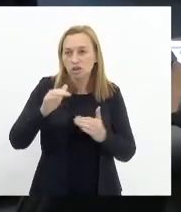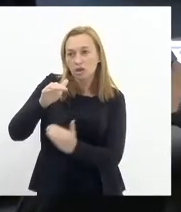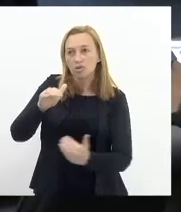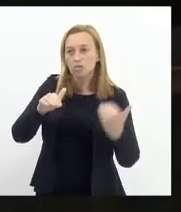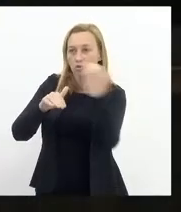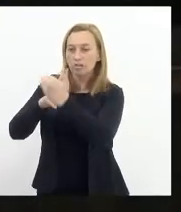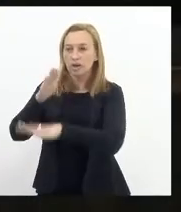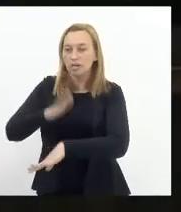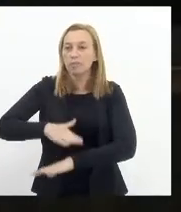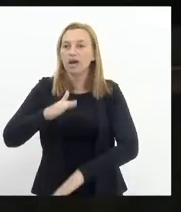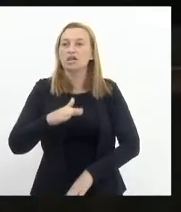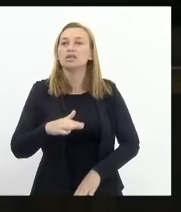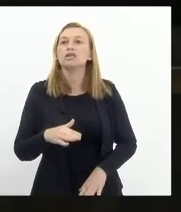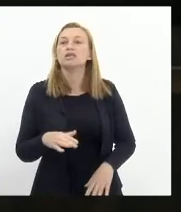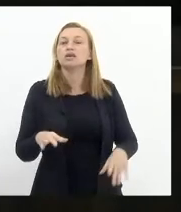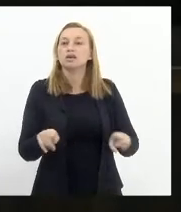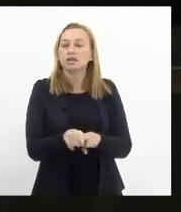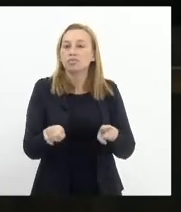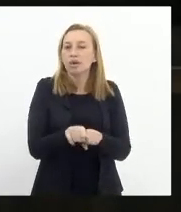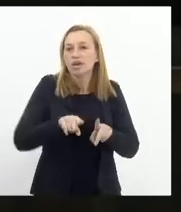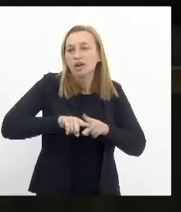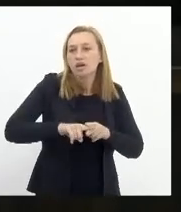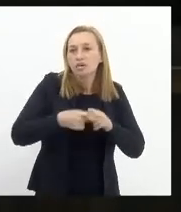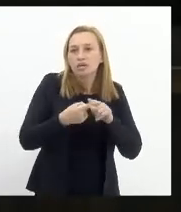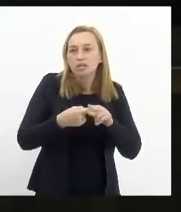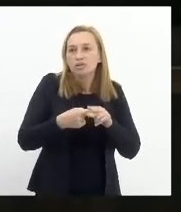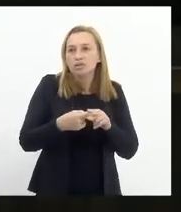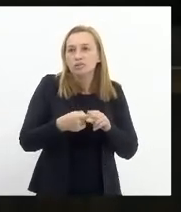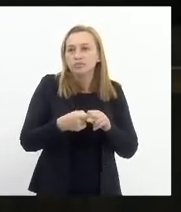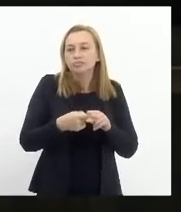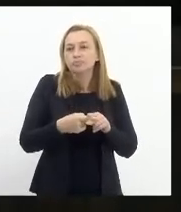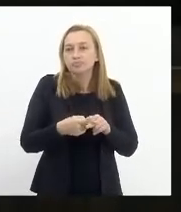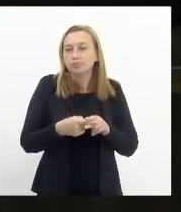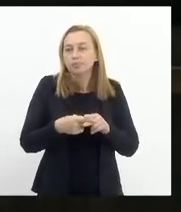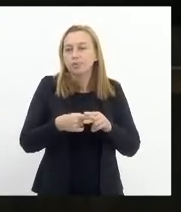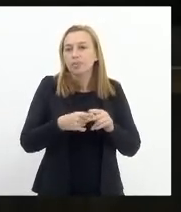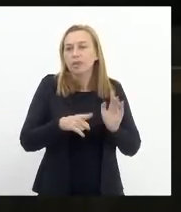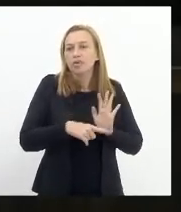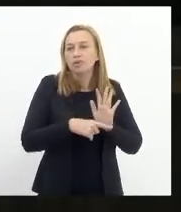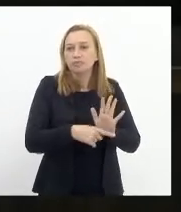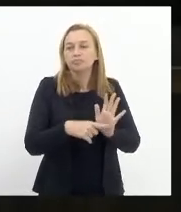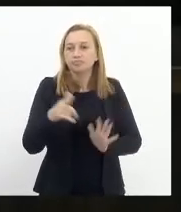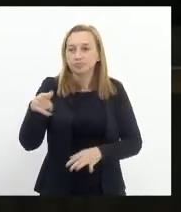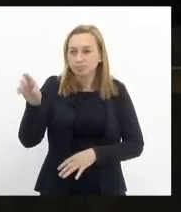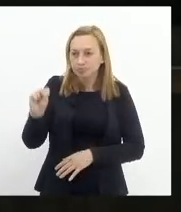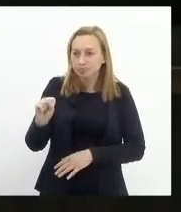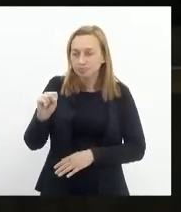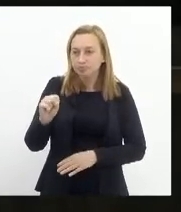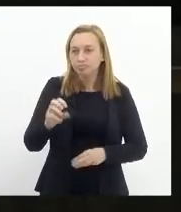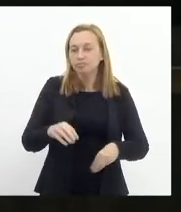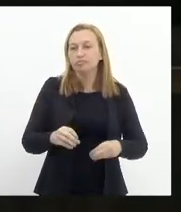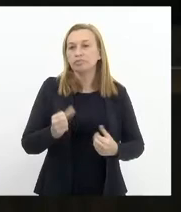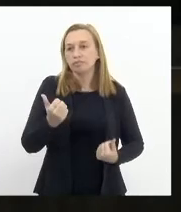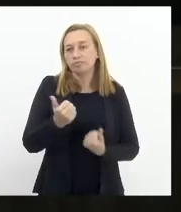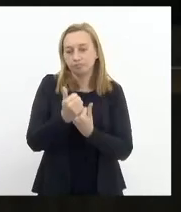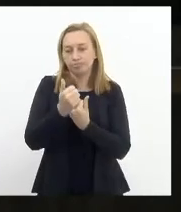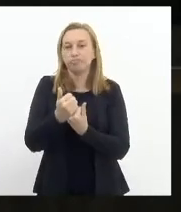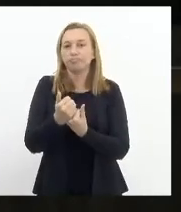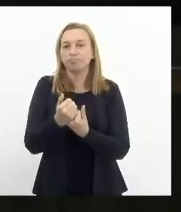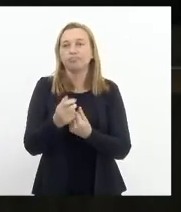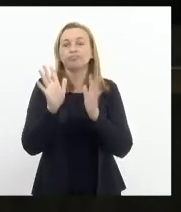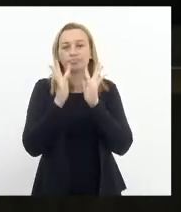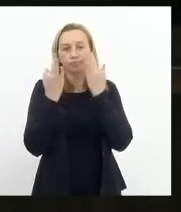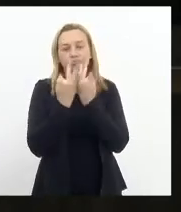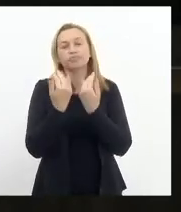mais também regulamentar o auxílio gás que é para dar o suporte para as